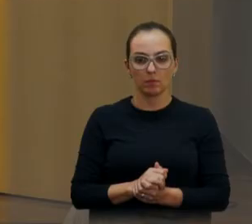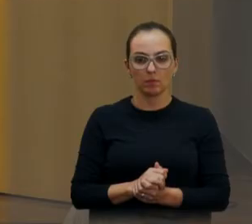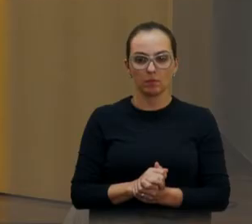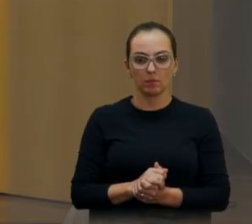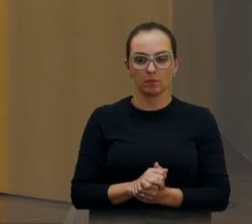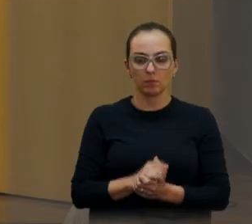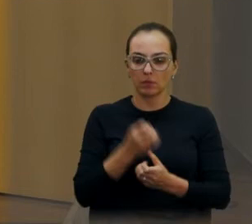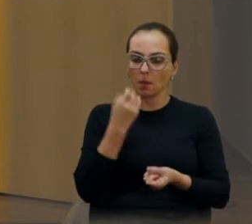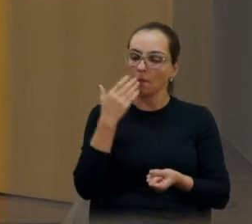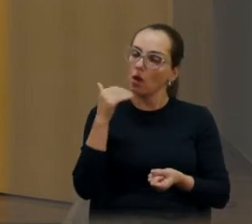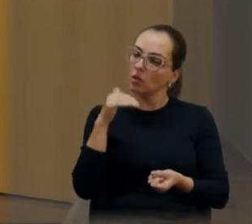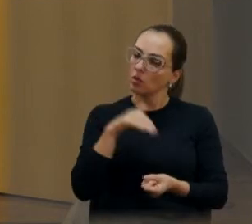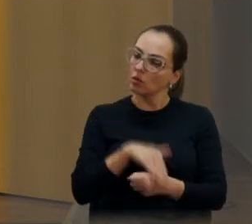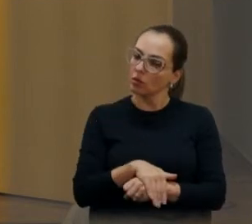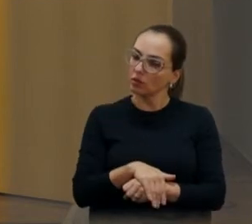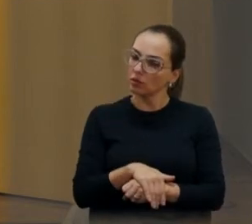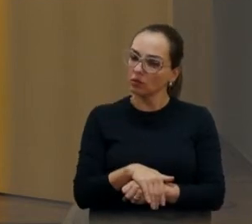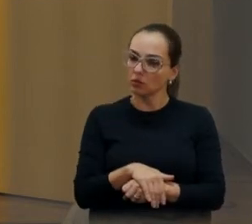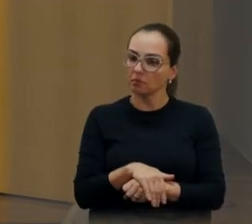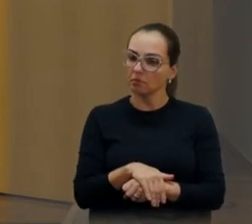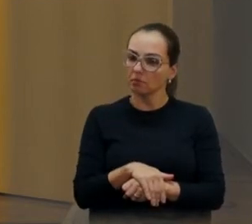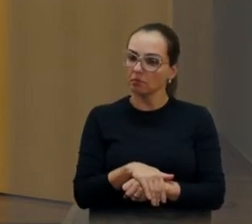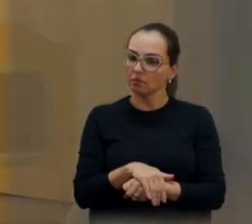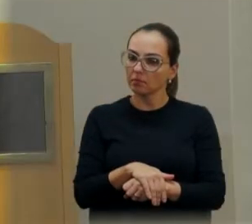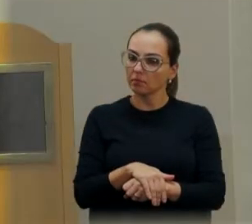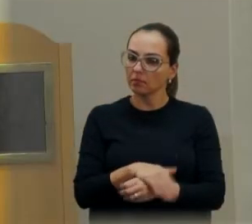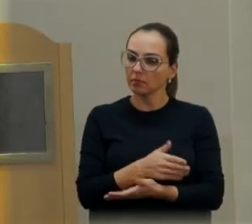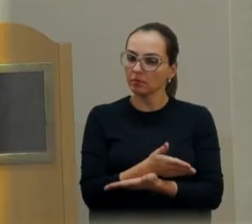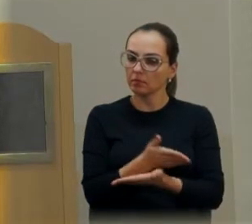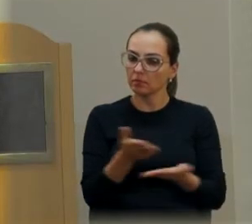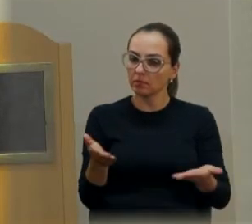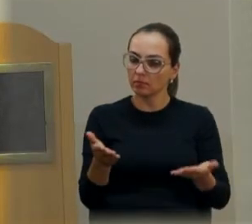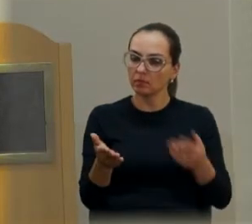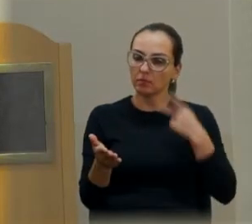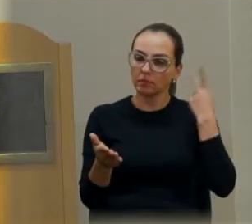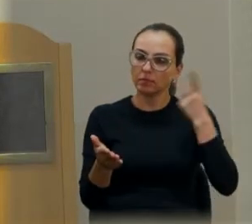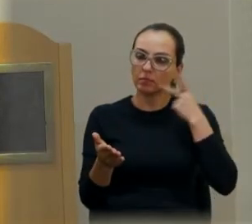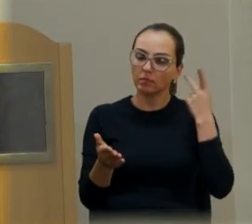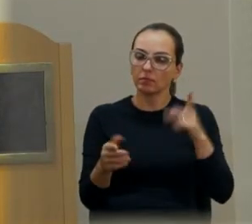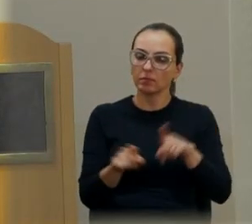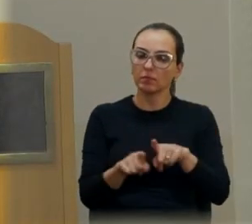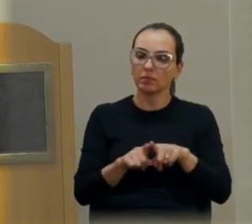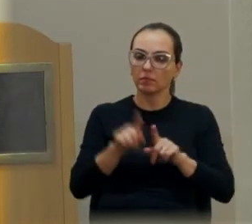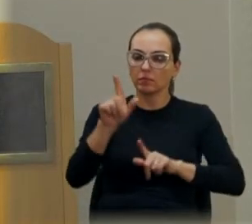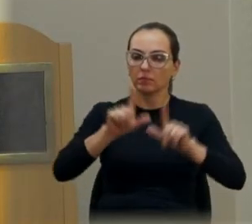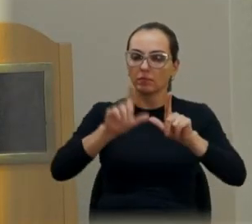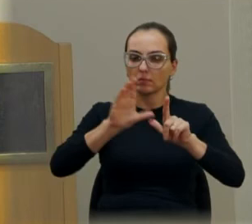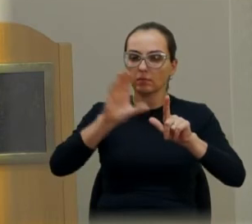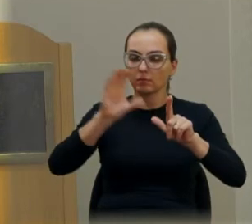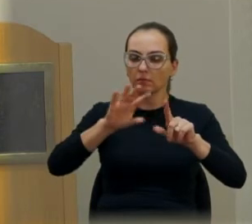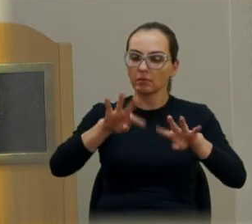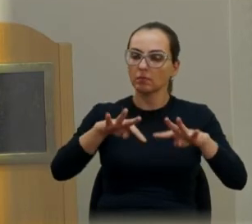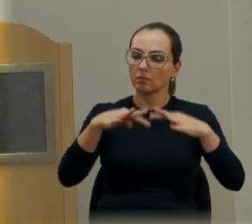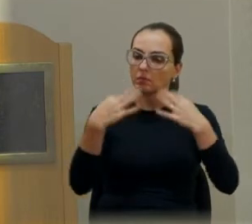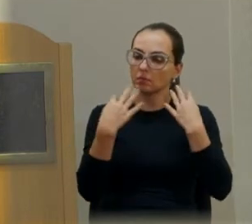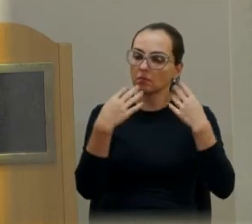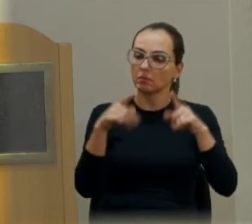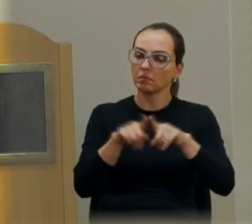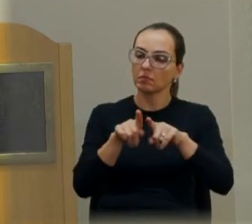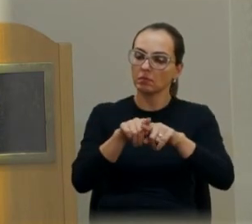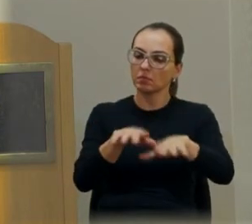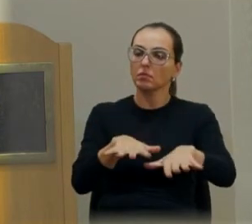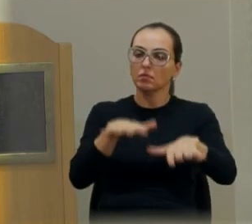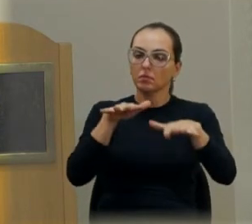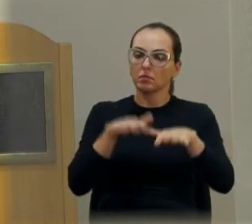Boa noite, senhores vereadores, quem está nos assistindo aqui, em suas residências,